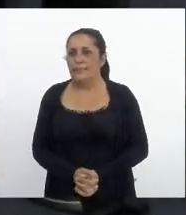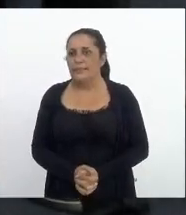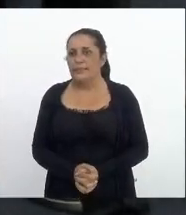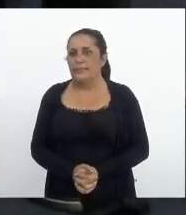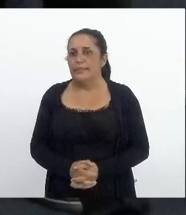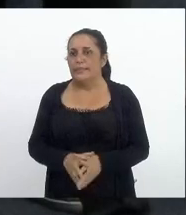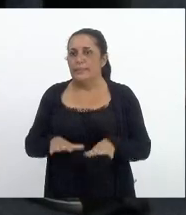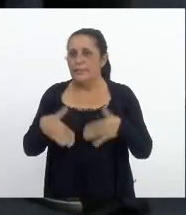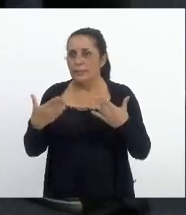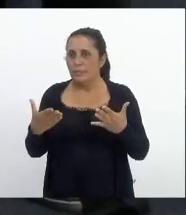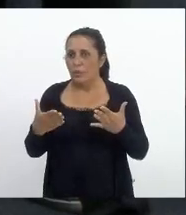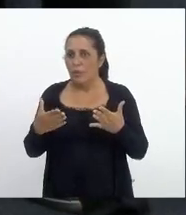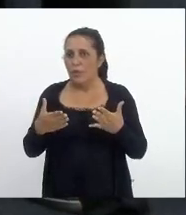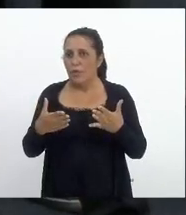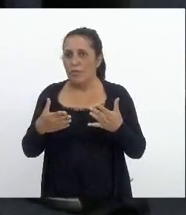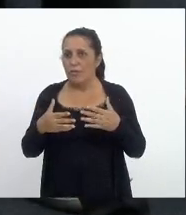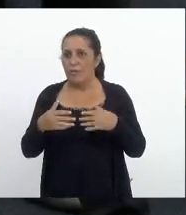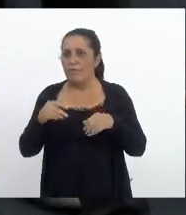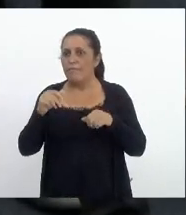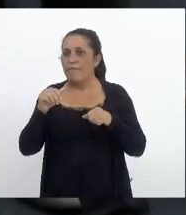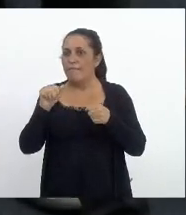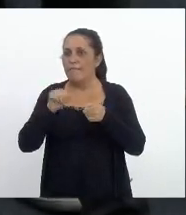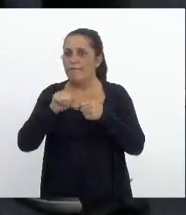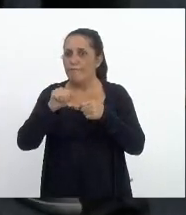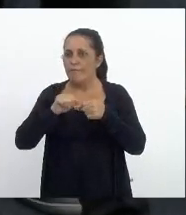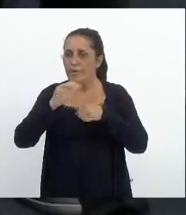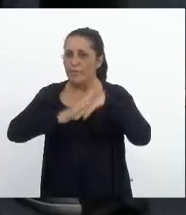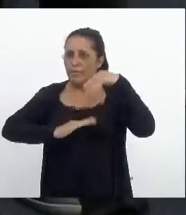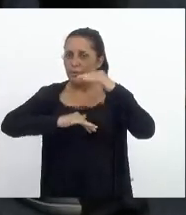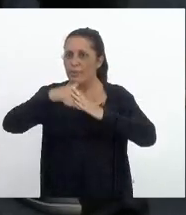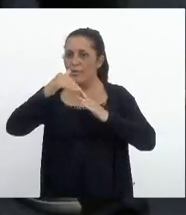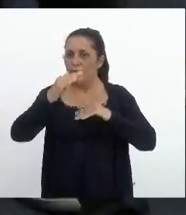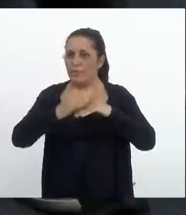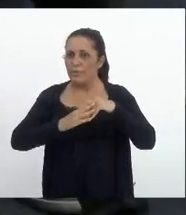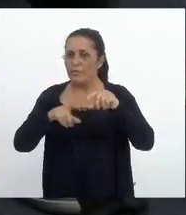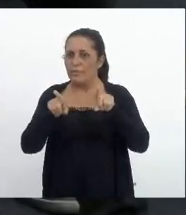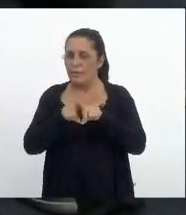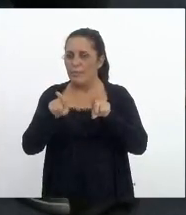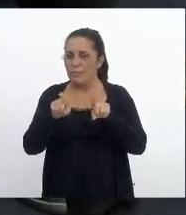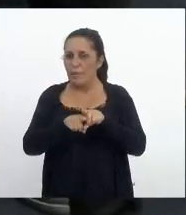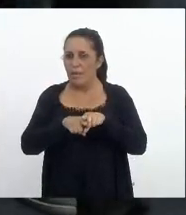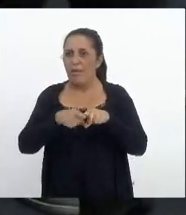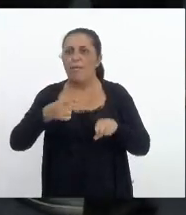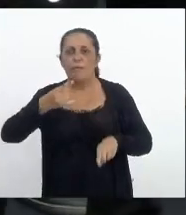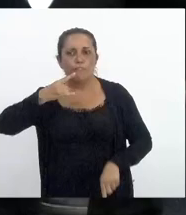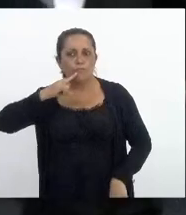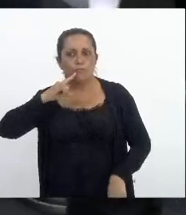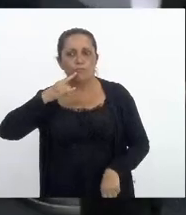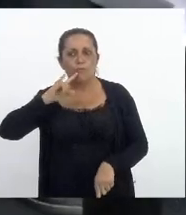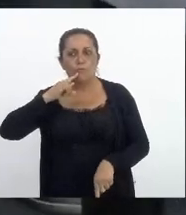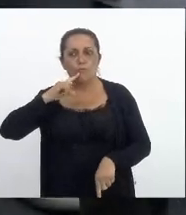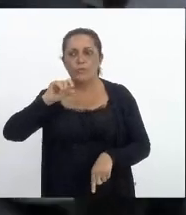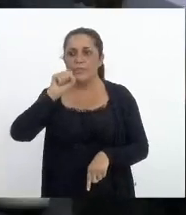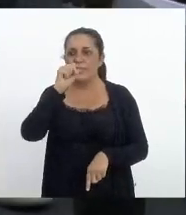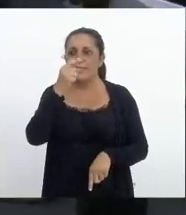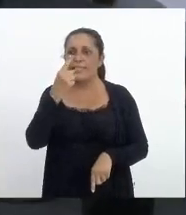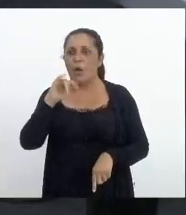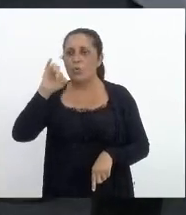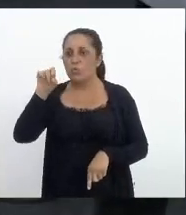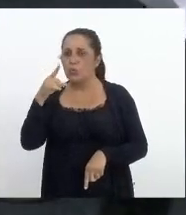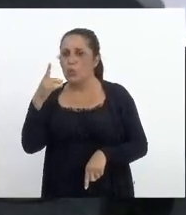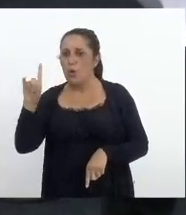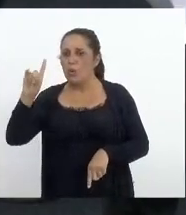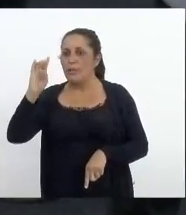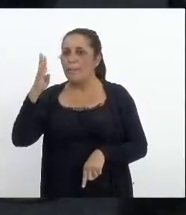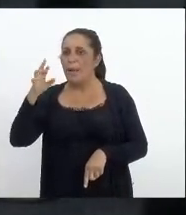de alcatrão e são joão da barra não e aguardentes à vontade aguardente até porque o nome